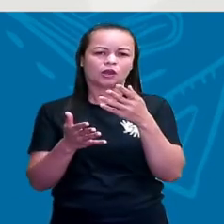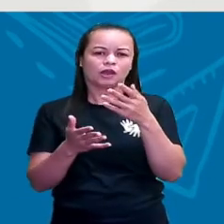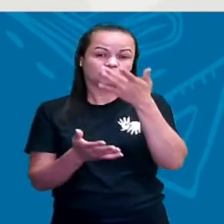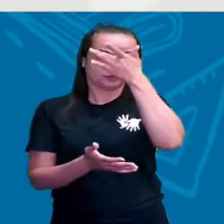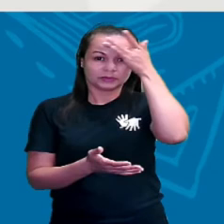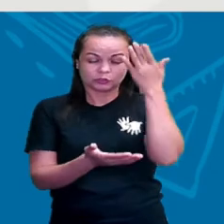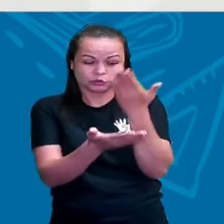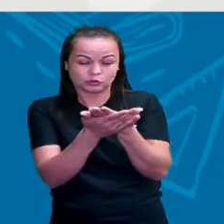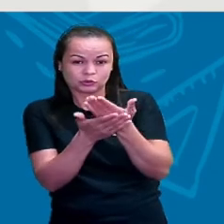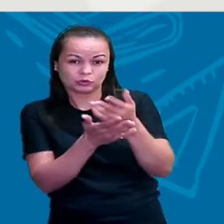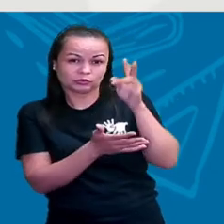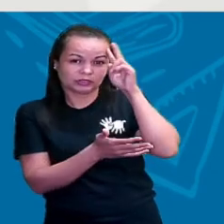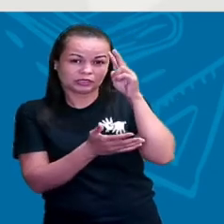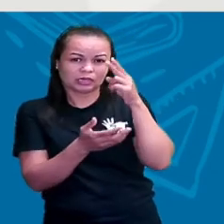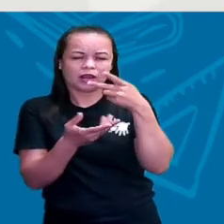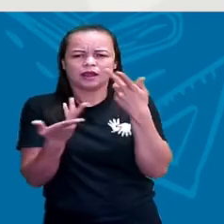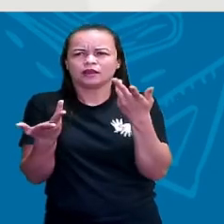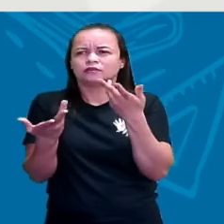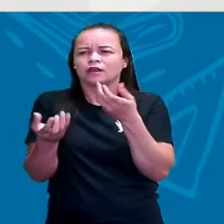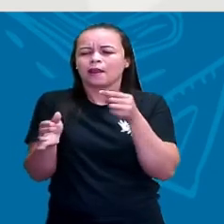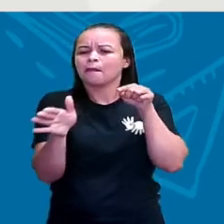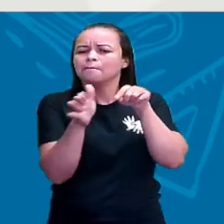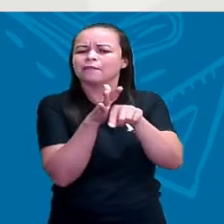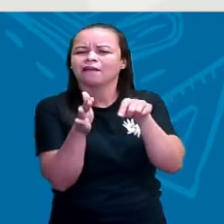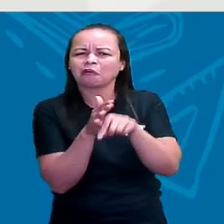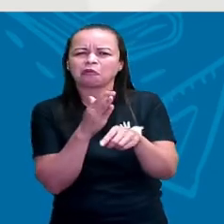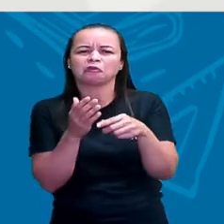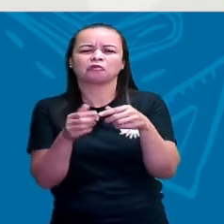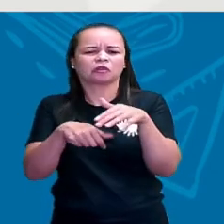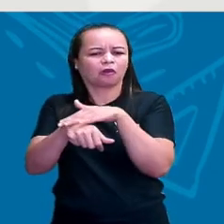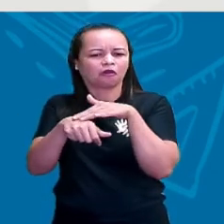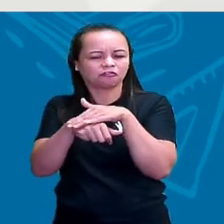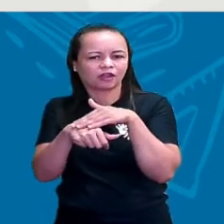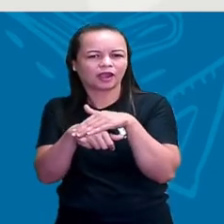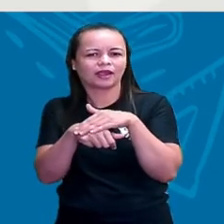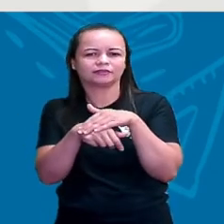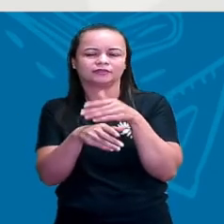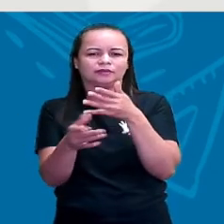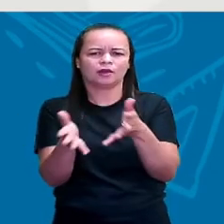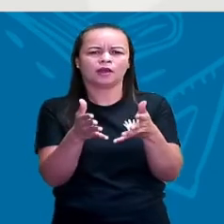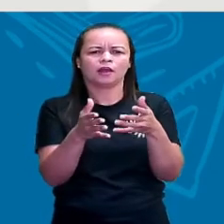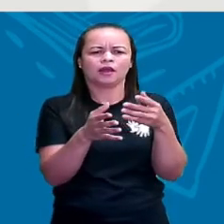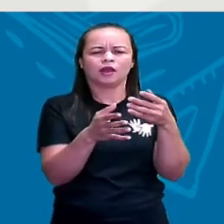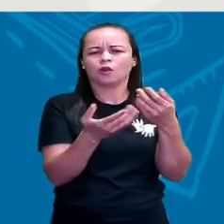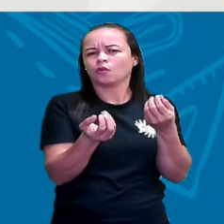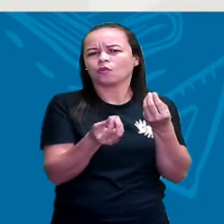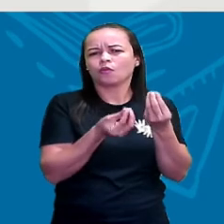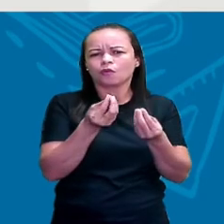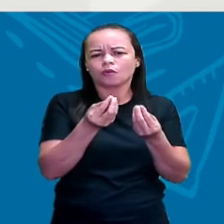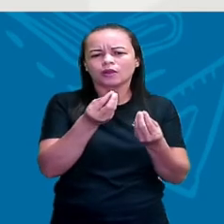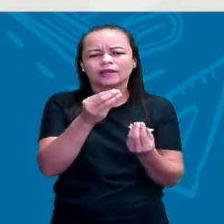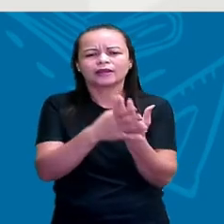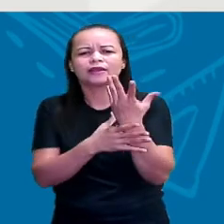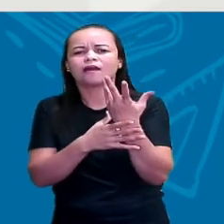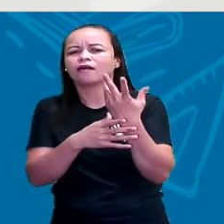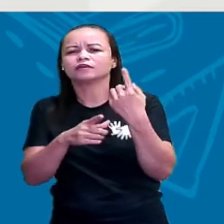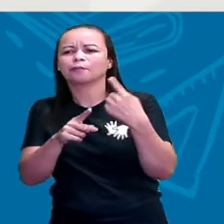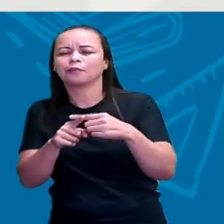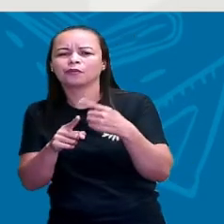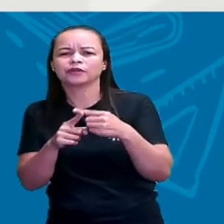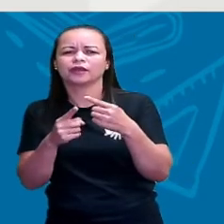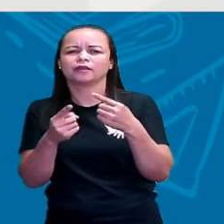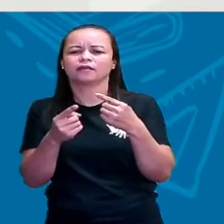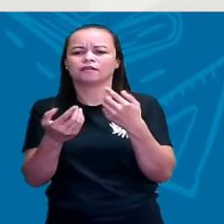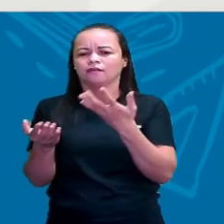ele conversa com essas fontes, ele faz perguntas. Quando ela foi criada? Por que ela foi criada? Por que esse povo criou